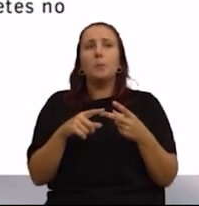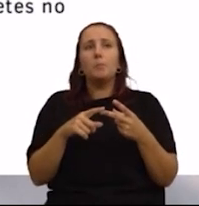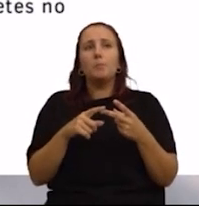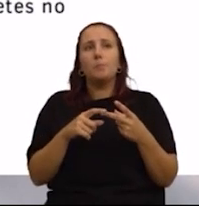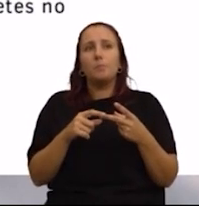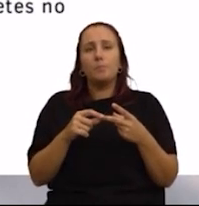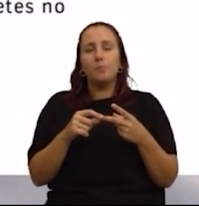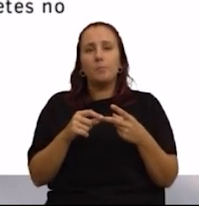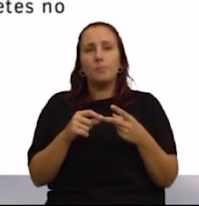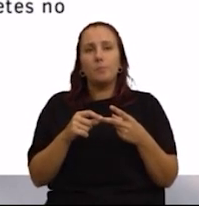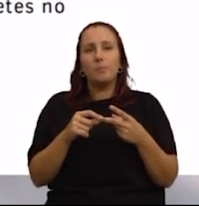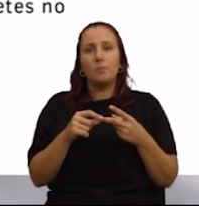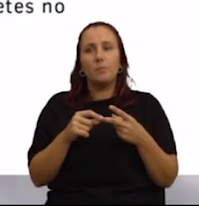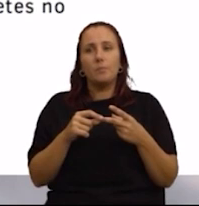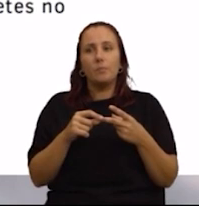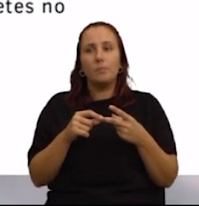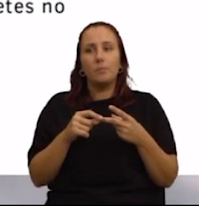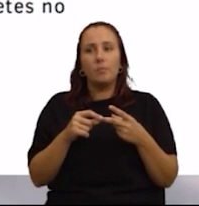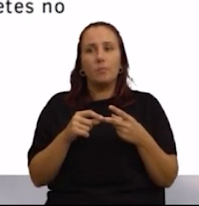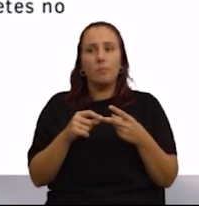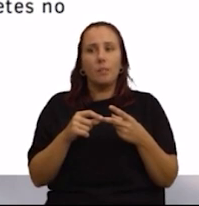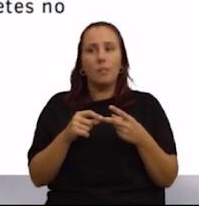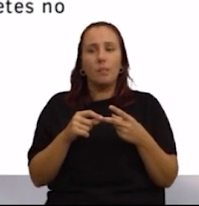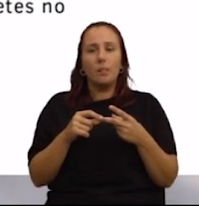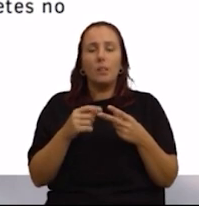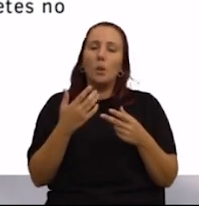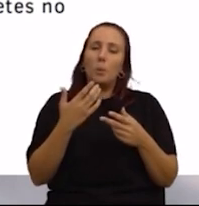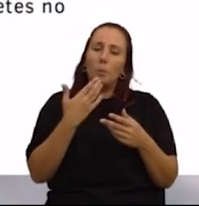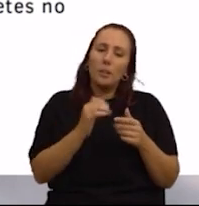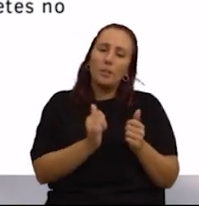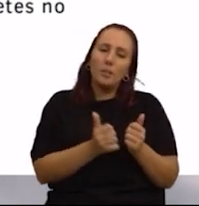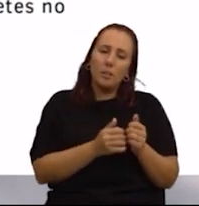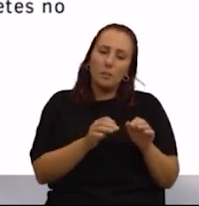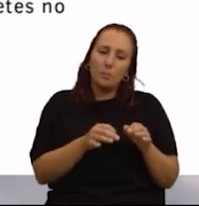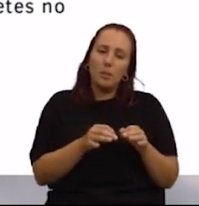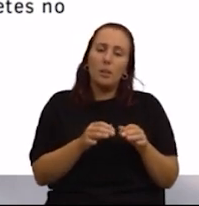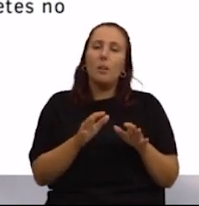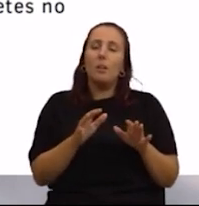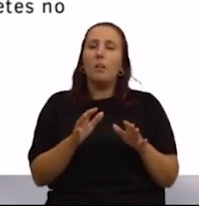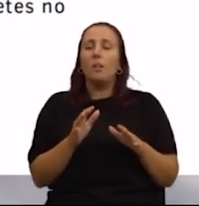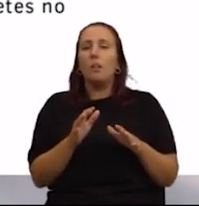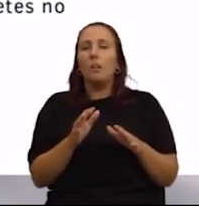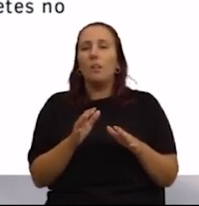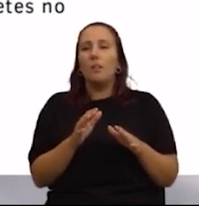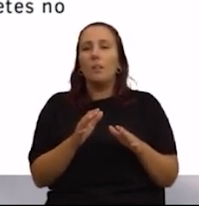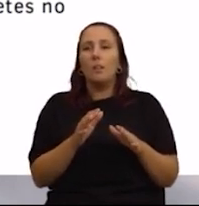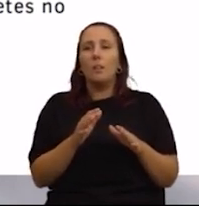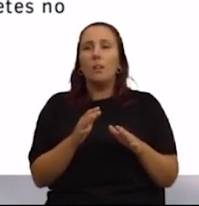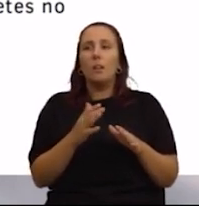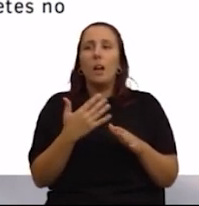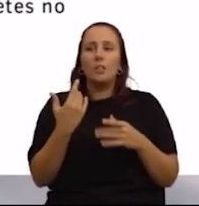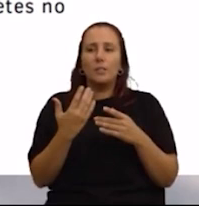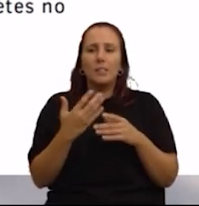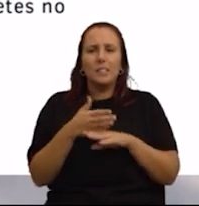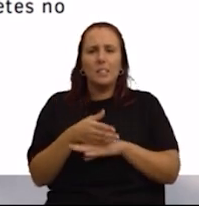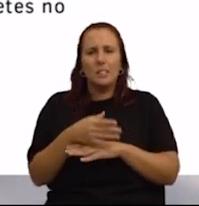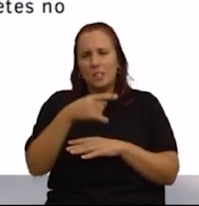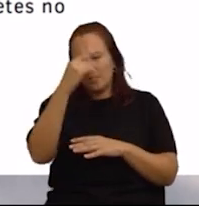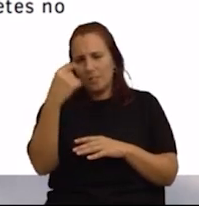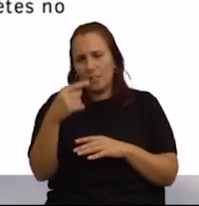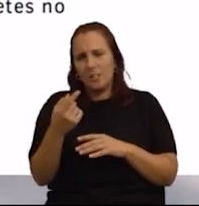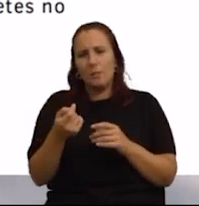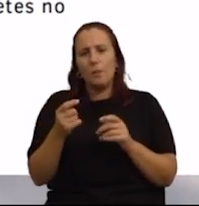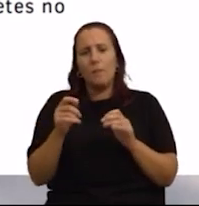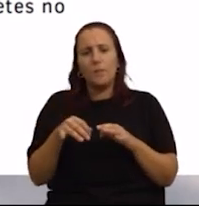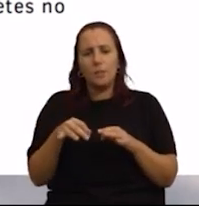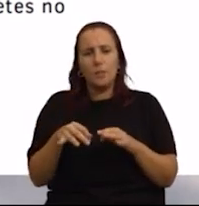indicação... ...de indicação que são muito difíceis de aceder e, para terminar,